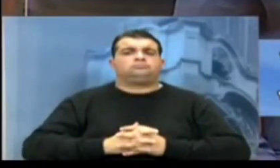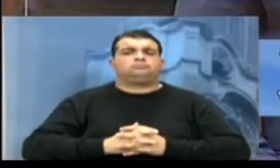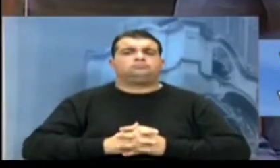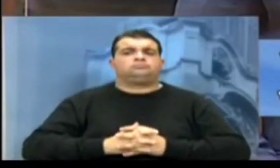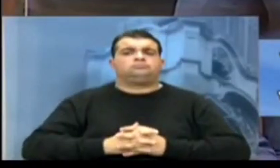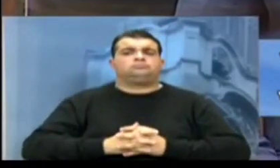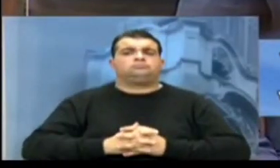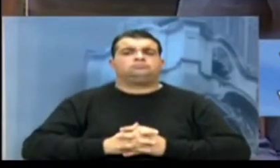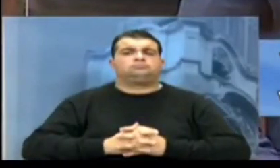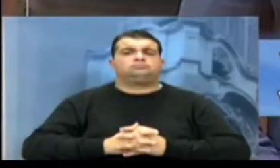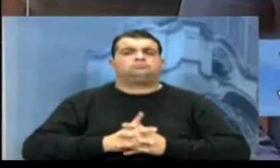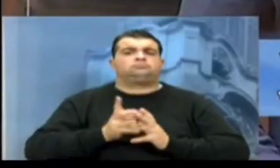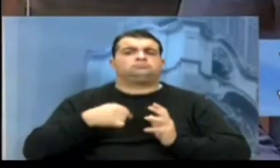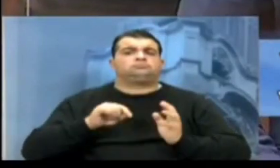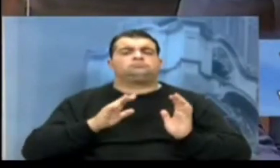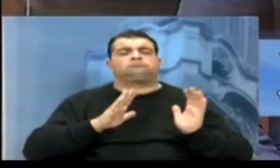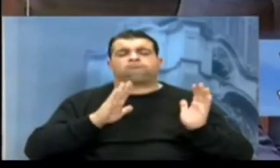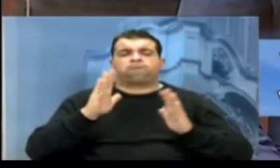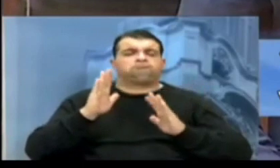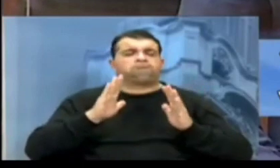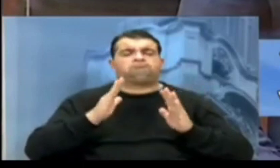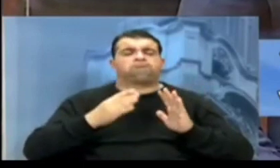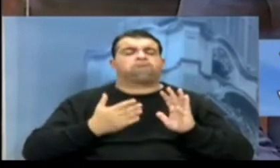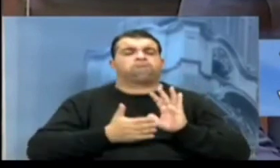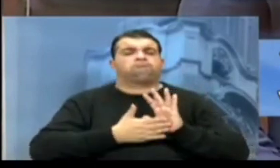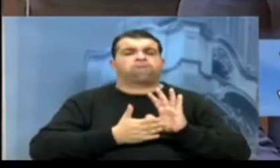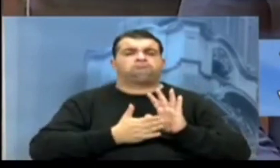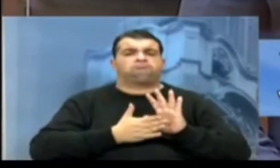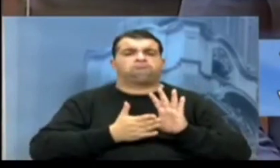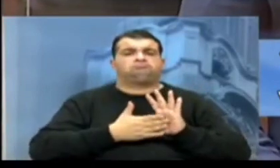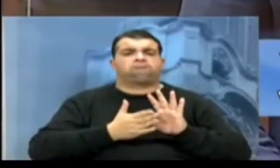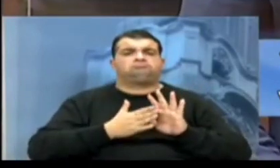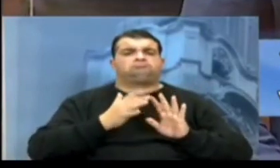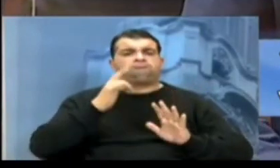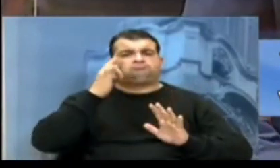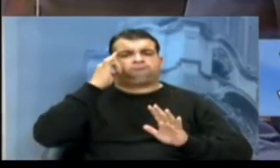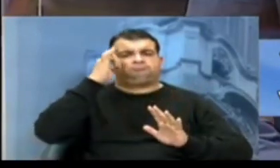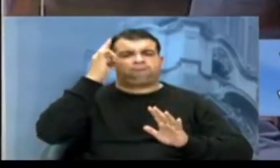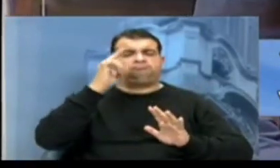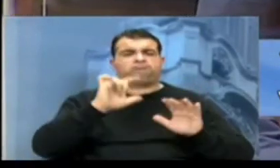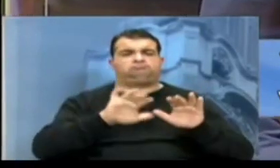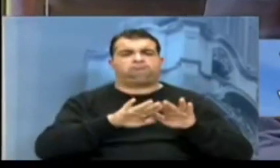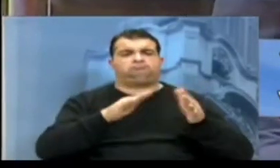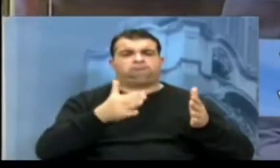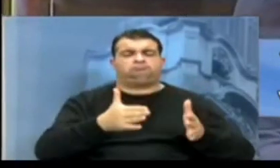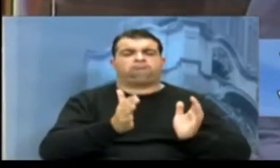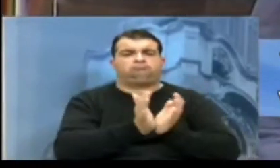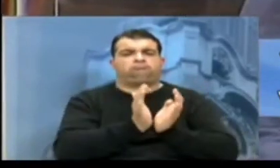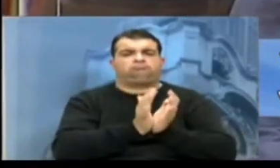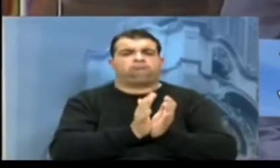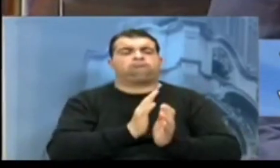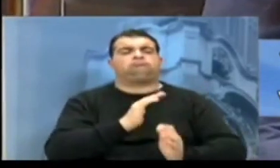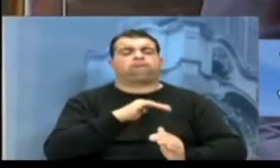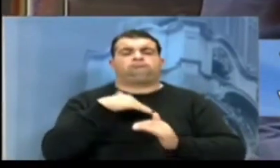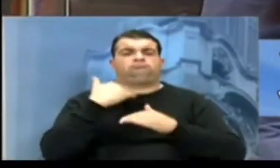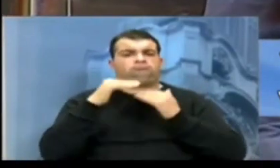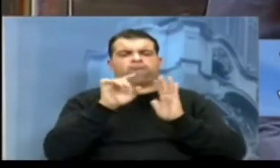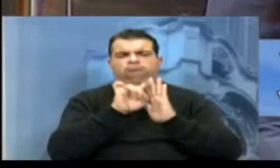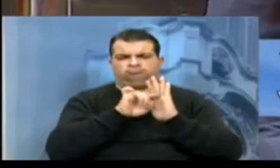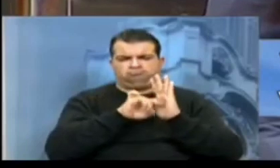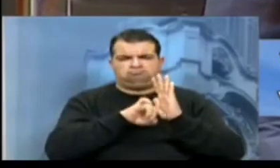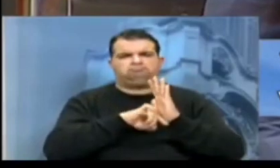nosso mandato propôs uma homenagem ao Departamento de Homicídios e Proteção à Pessoa,